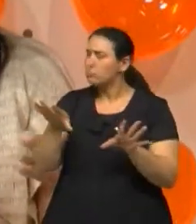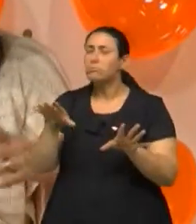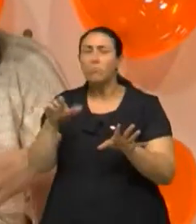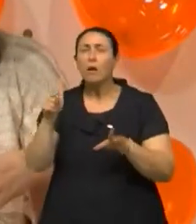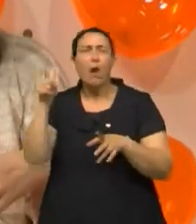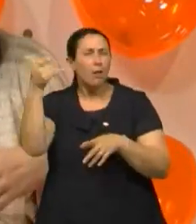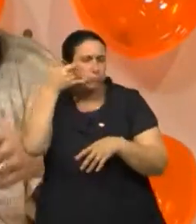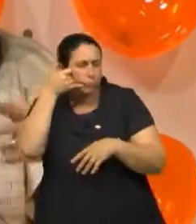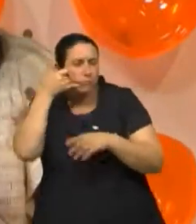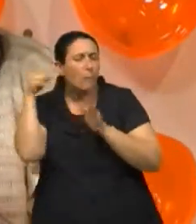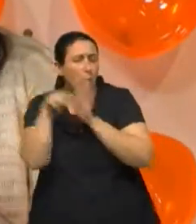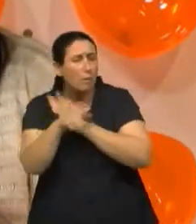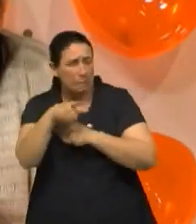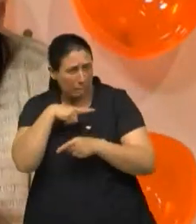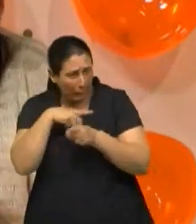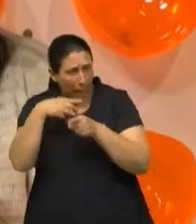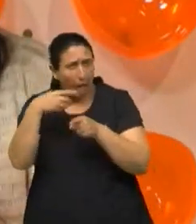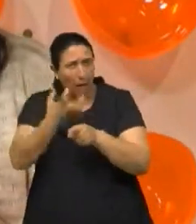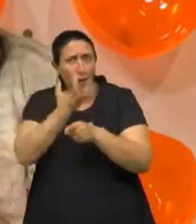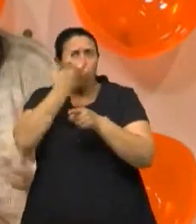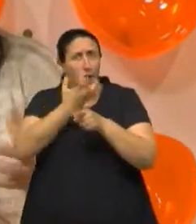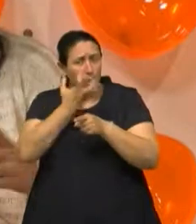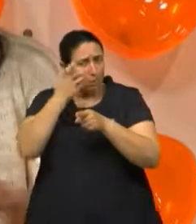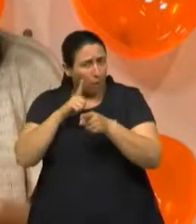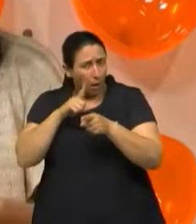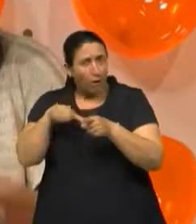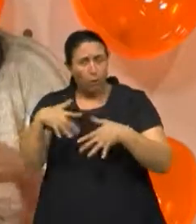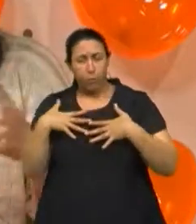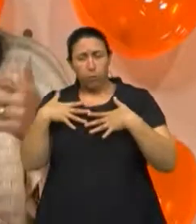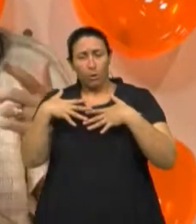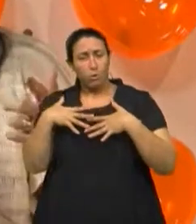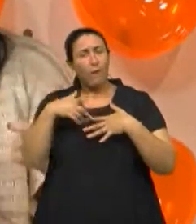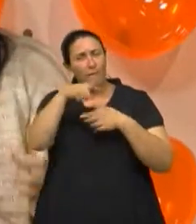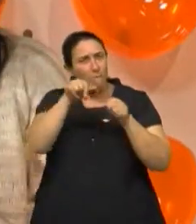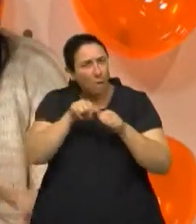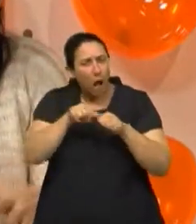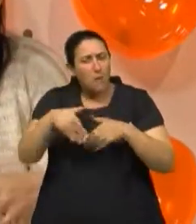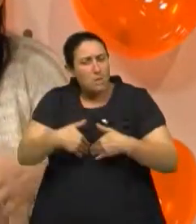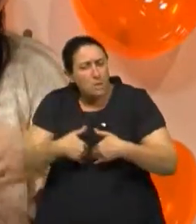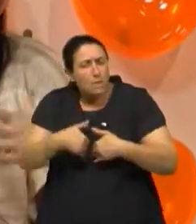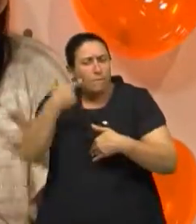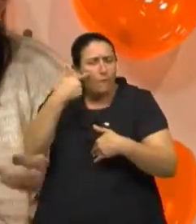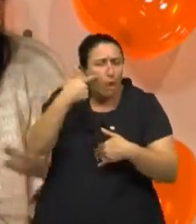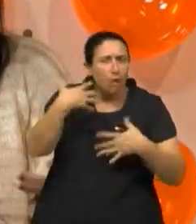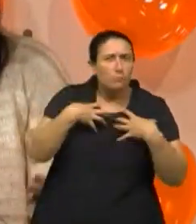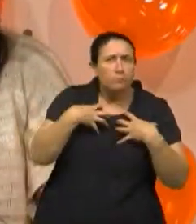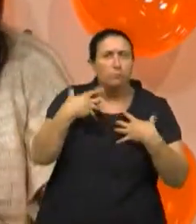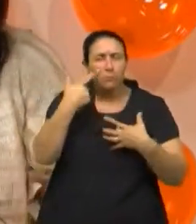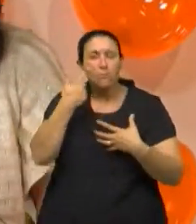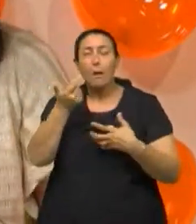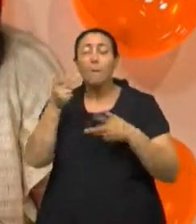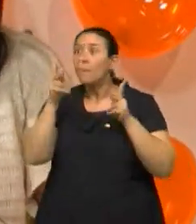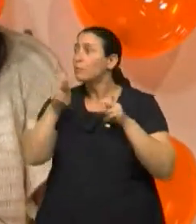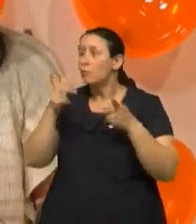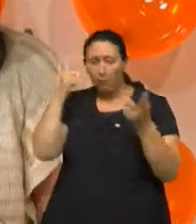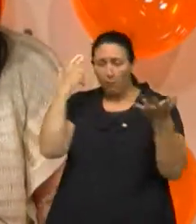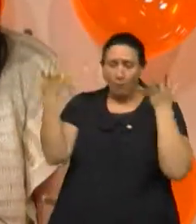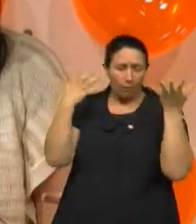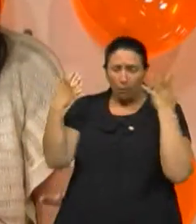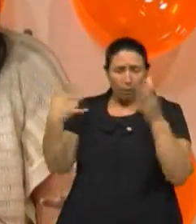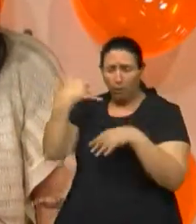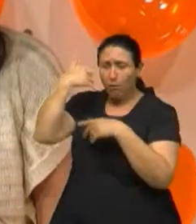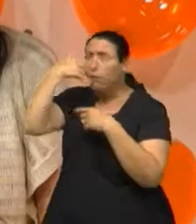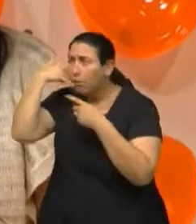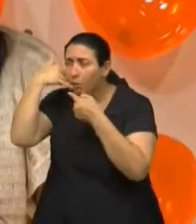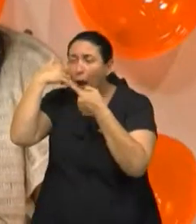respirando, não está respirando, vê se a pessoa se movimenta, estimula, né? Porque muitas vezes na hora a pessoa fica em pânico,